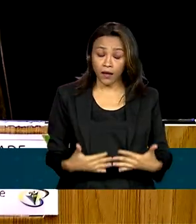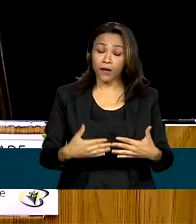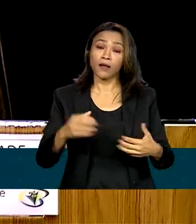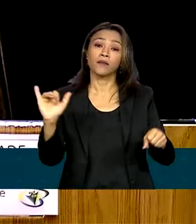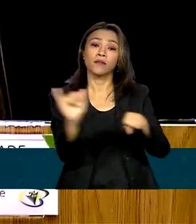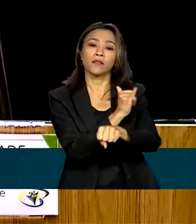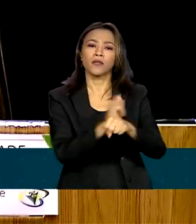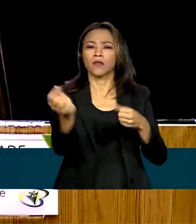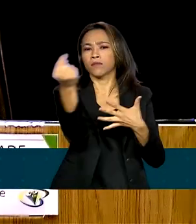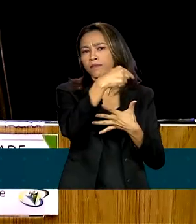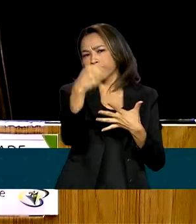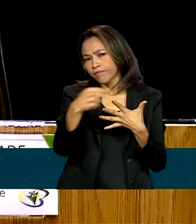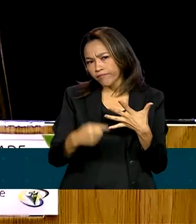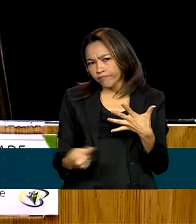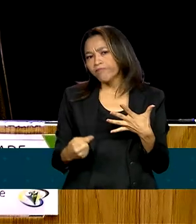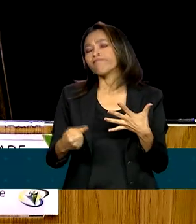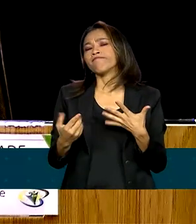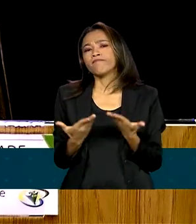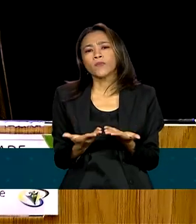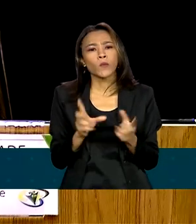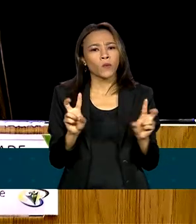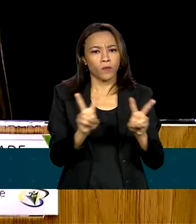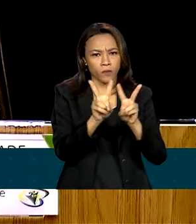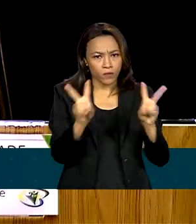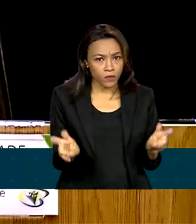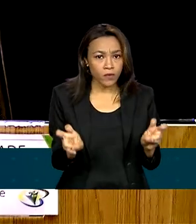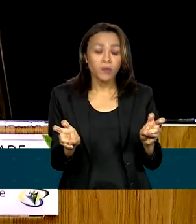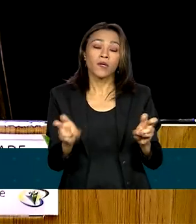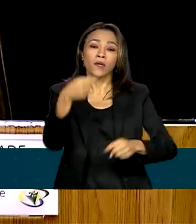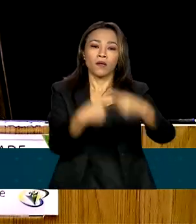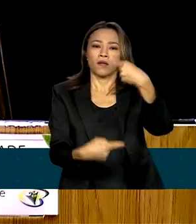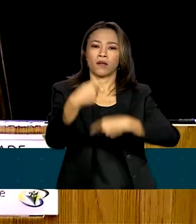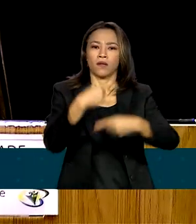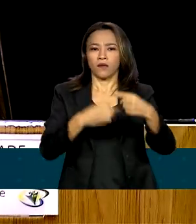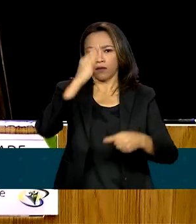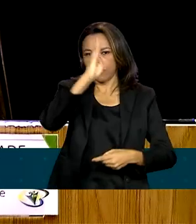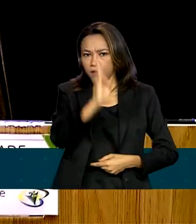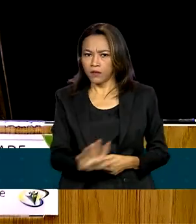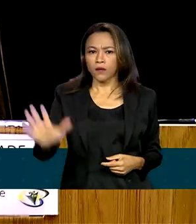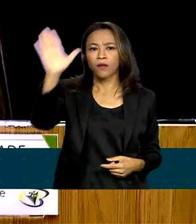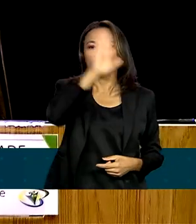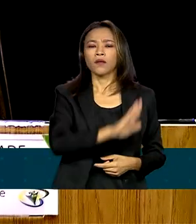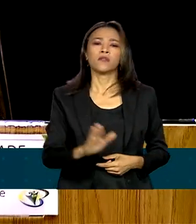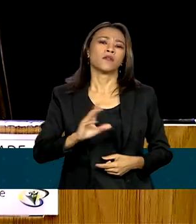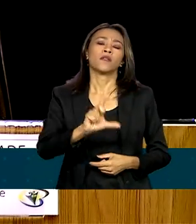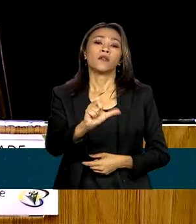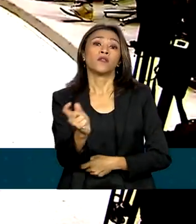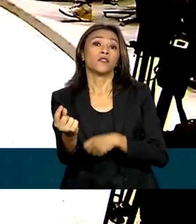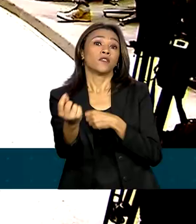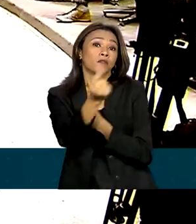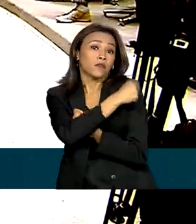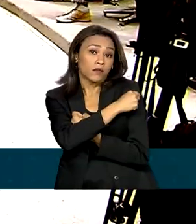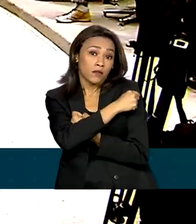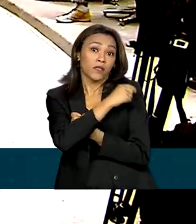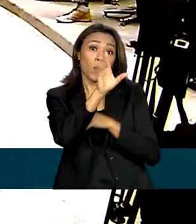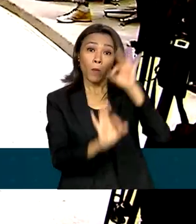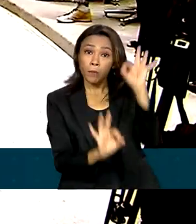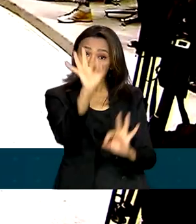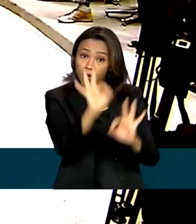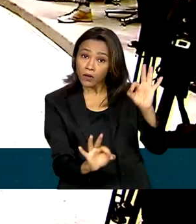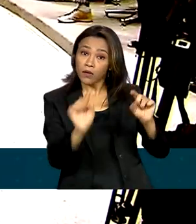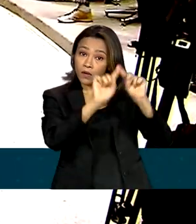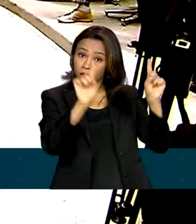iniciais, a política nacional de imunização, um plano nacional, um plano